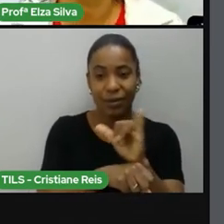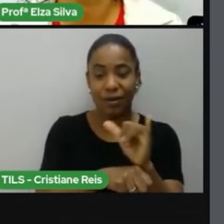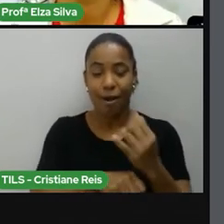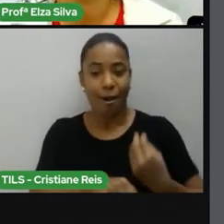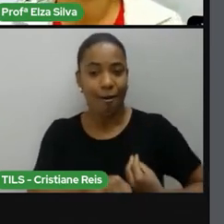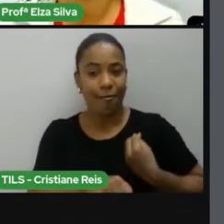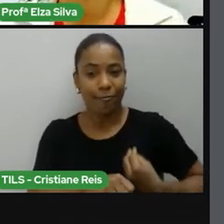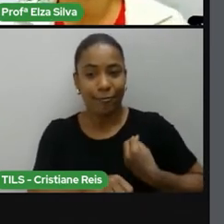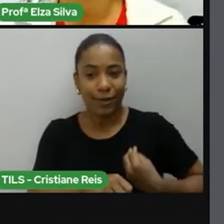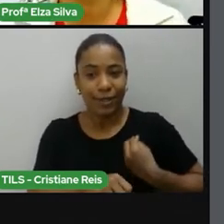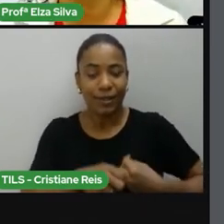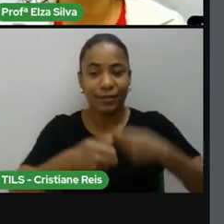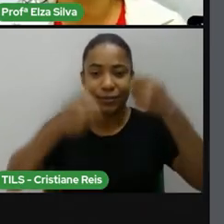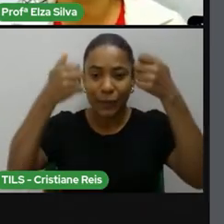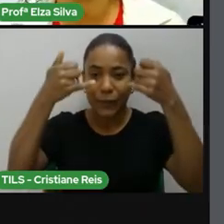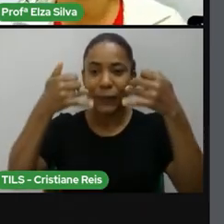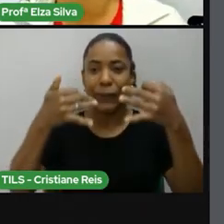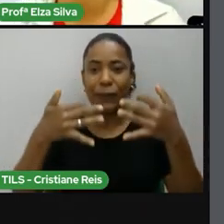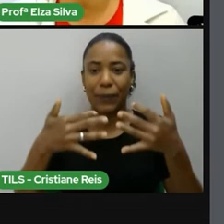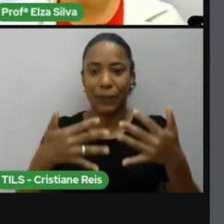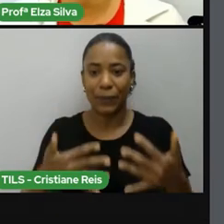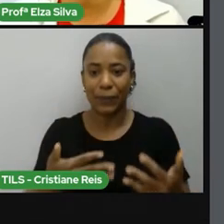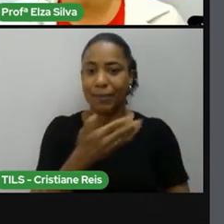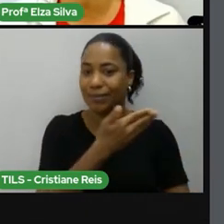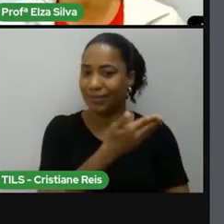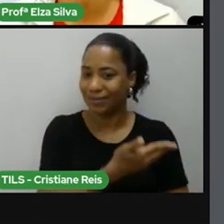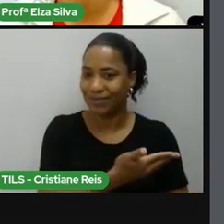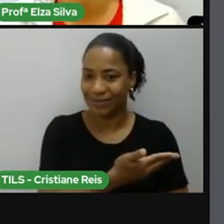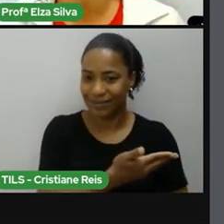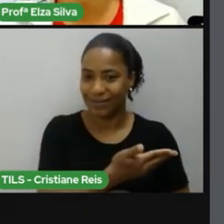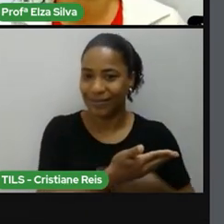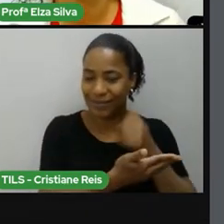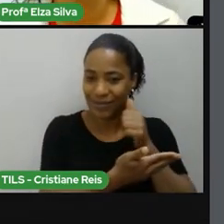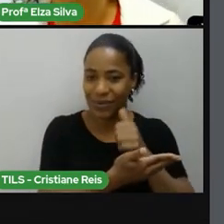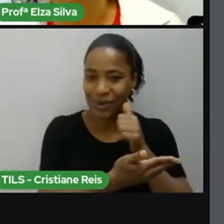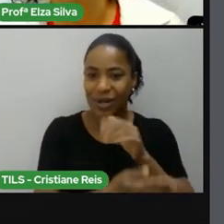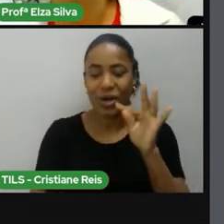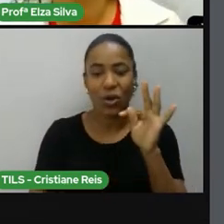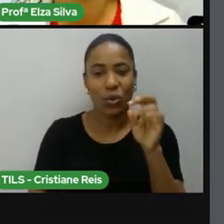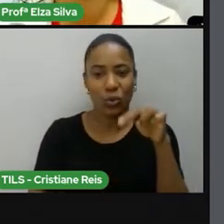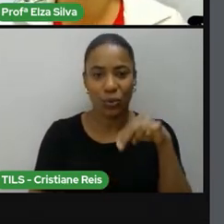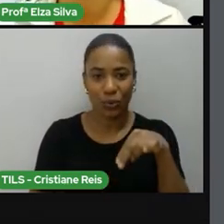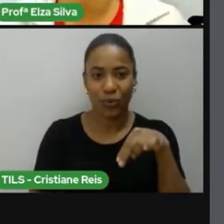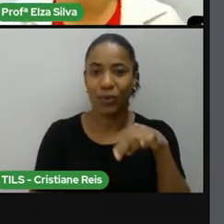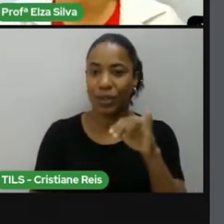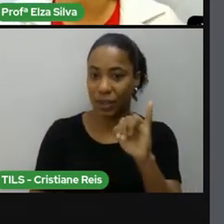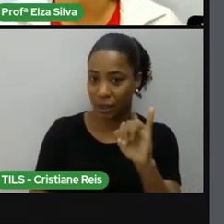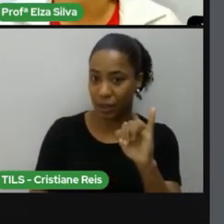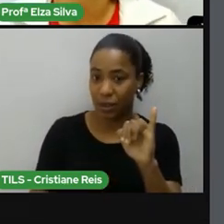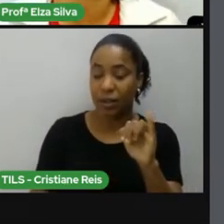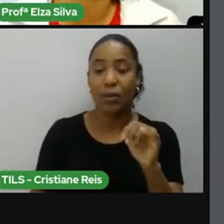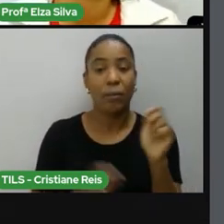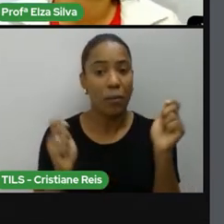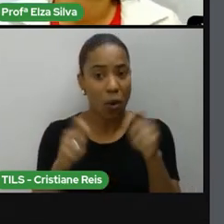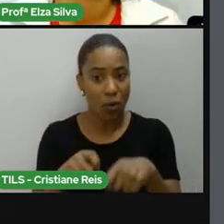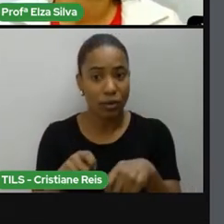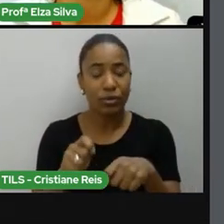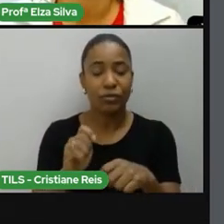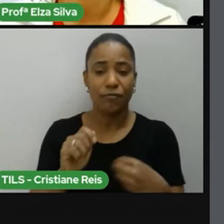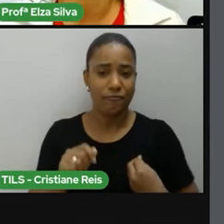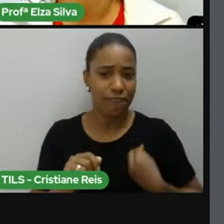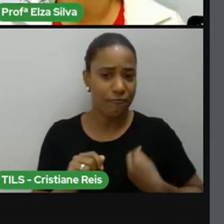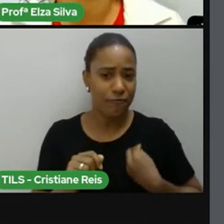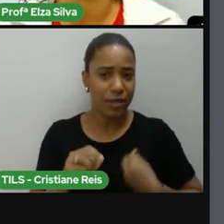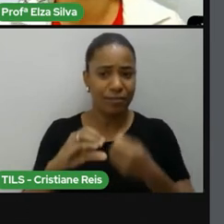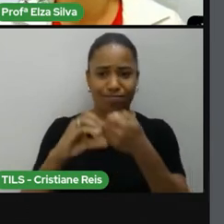assistam para que vocês possam praticar um pouco mais do inglês e conhecer sobre esta escritura que